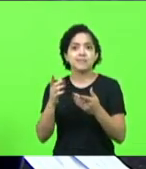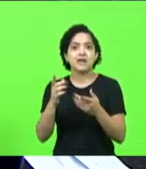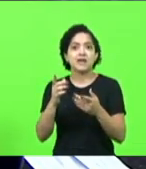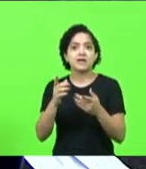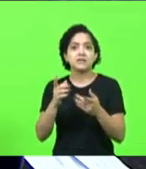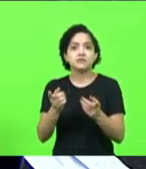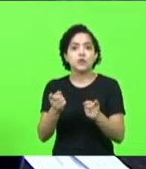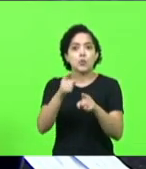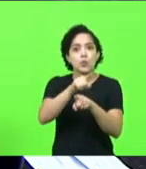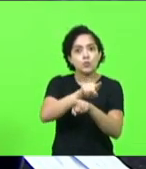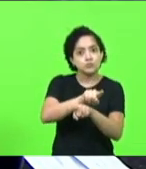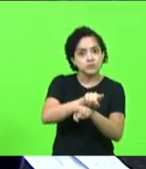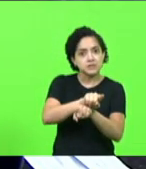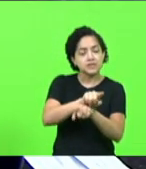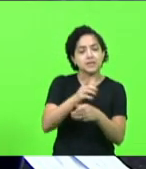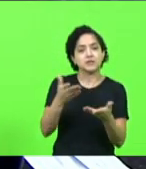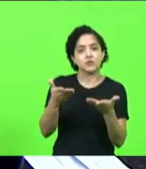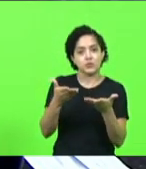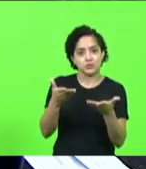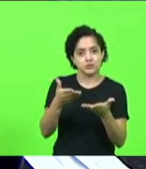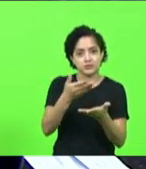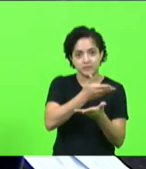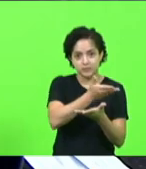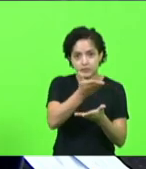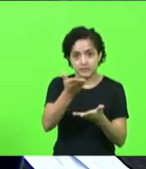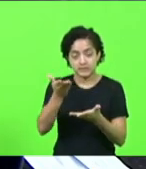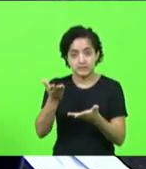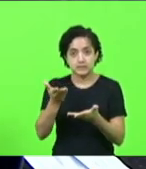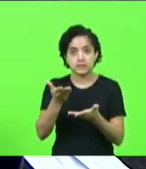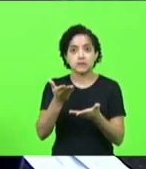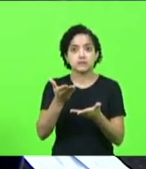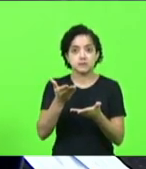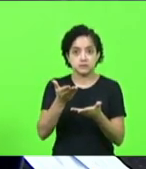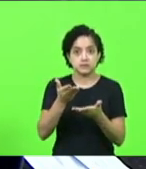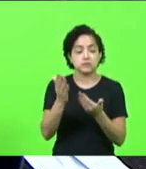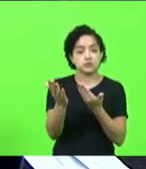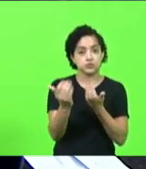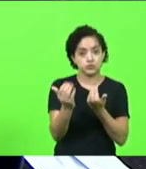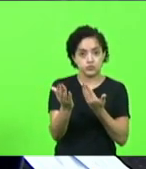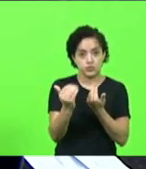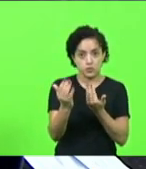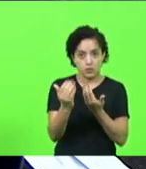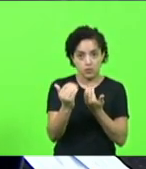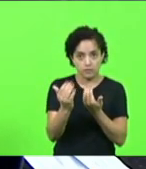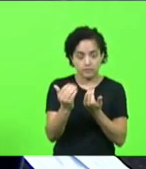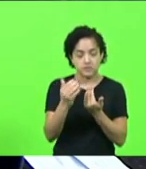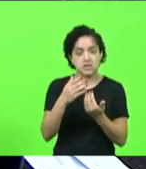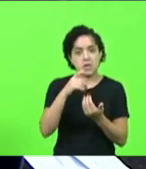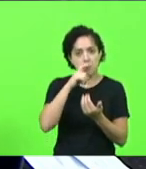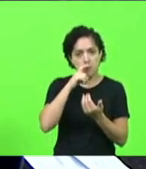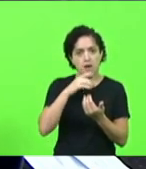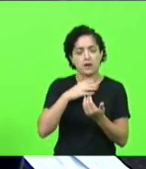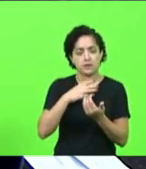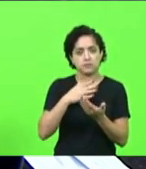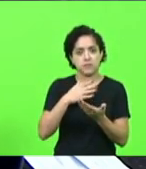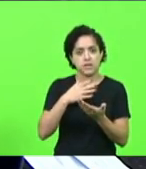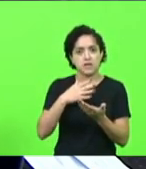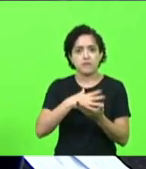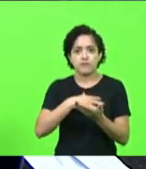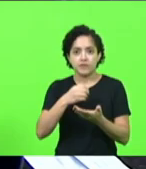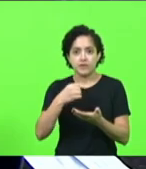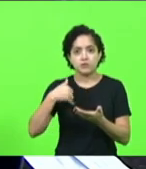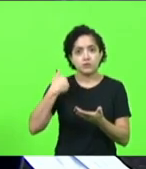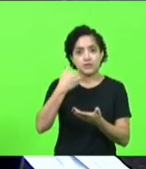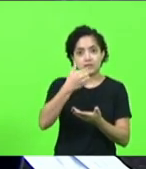essa manhã aqui vocês trazendo vocês jovens sou pai tenho um filho de 21 anos